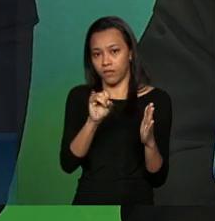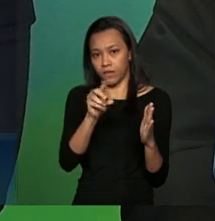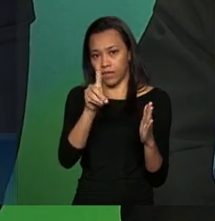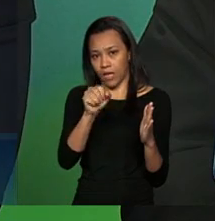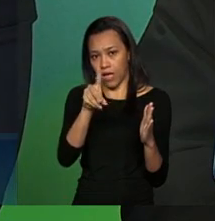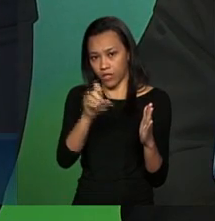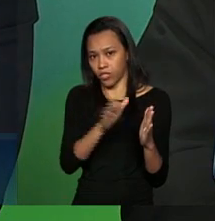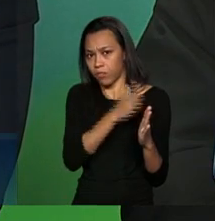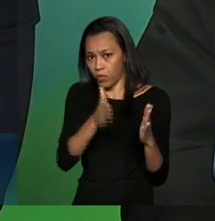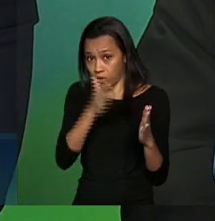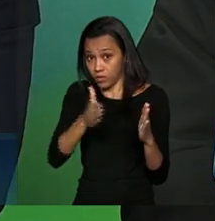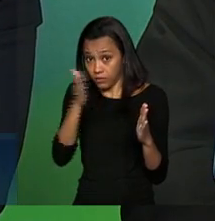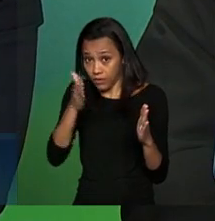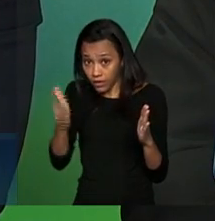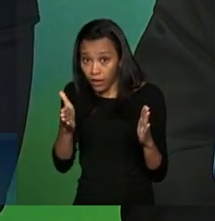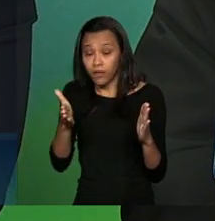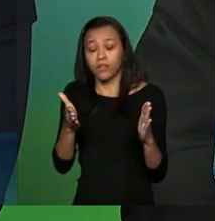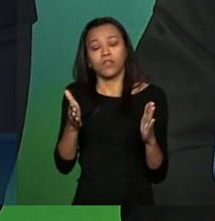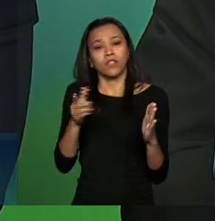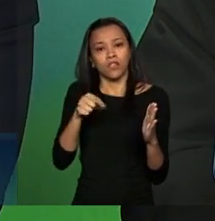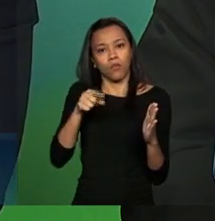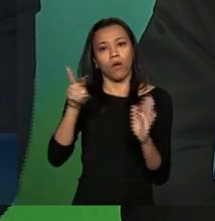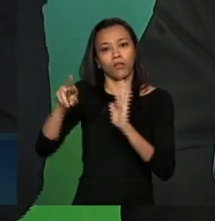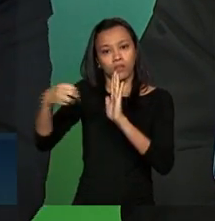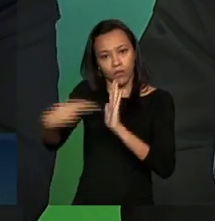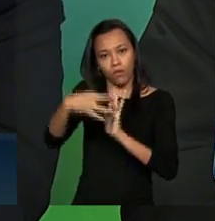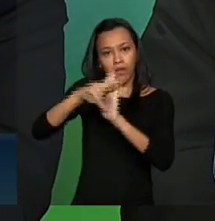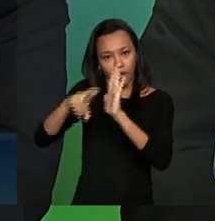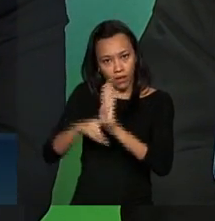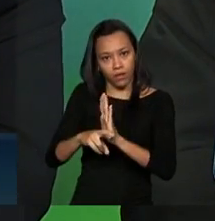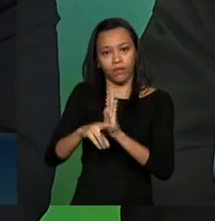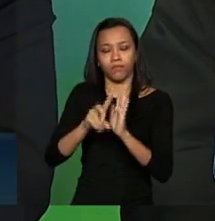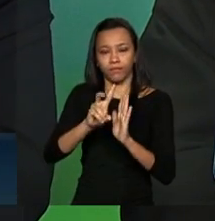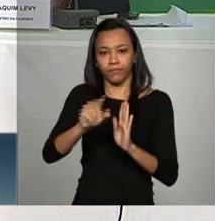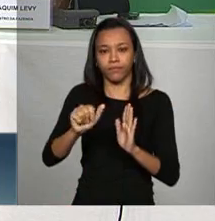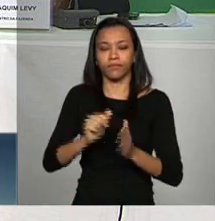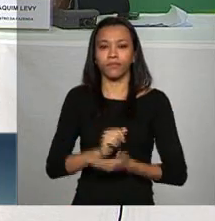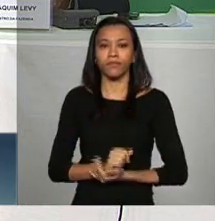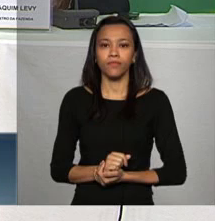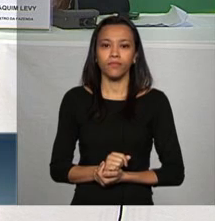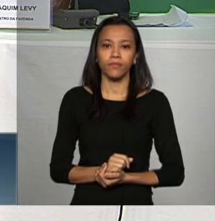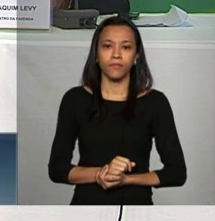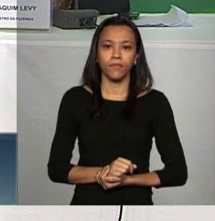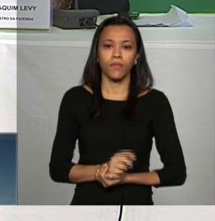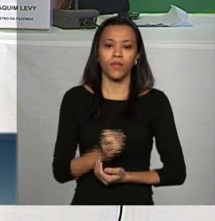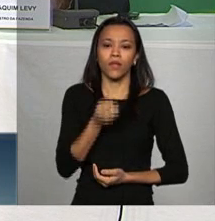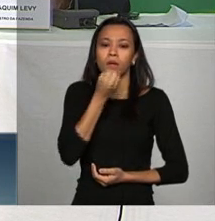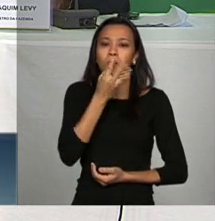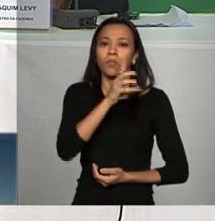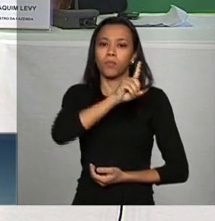pela aposentadoria e com o fator ou sem o efeito do fator bom dia ministro